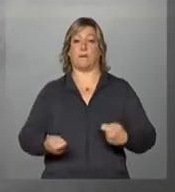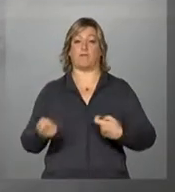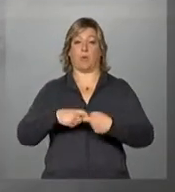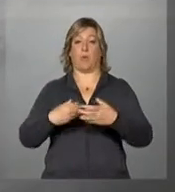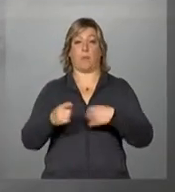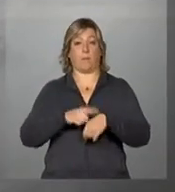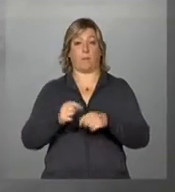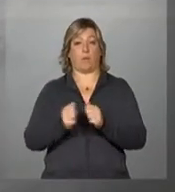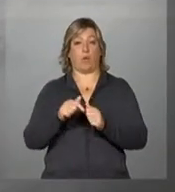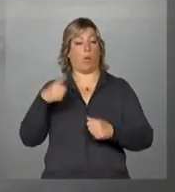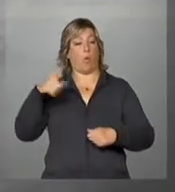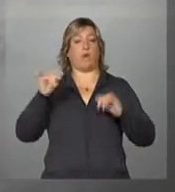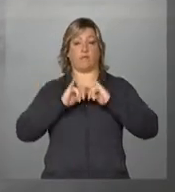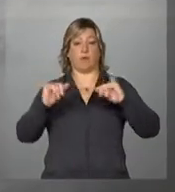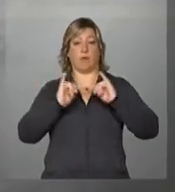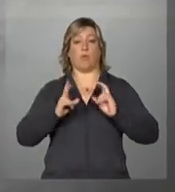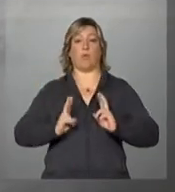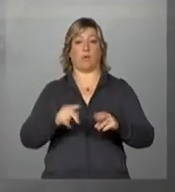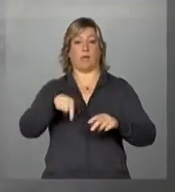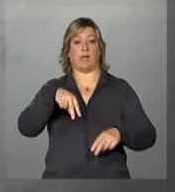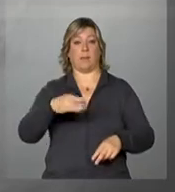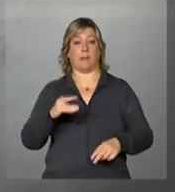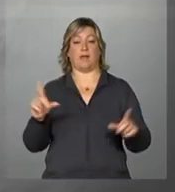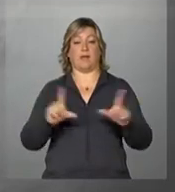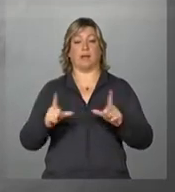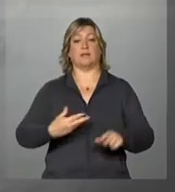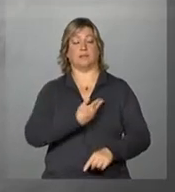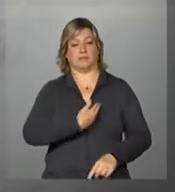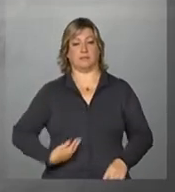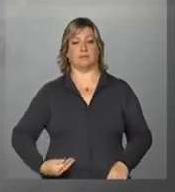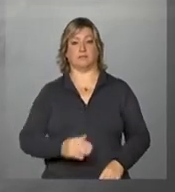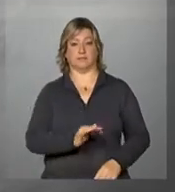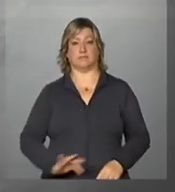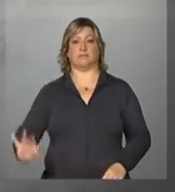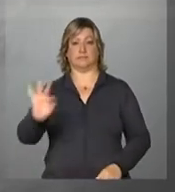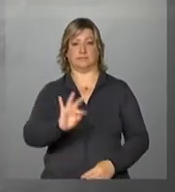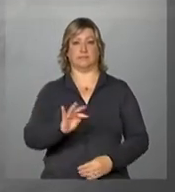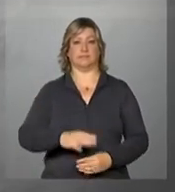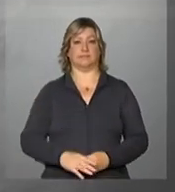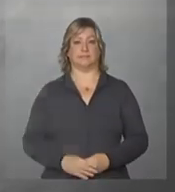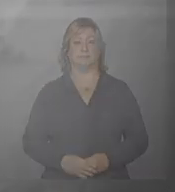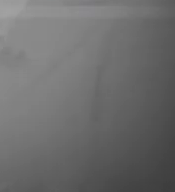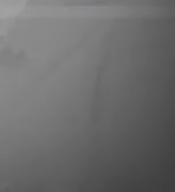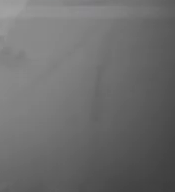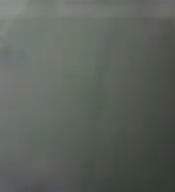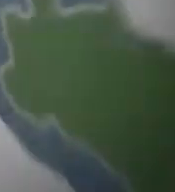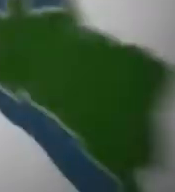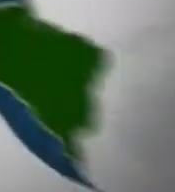voltar a qualquer momento com outras informações. Continue na NBR, a TV do Governo Federal.